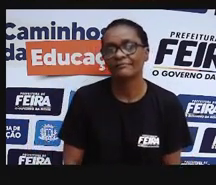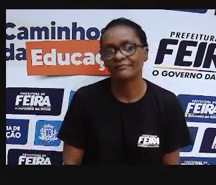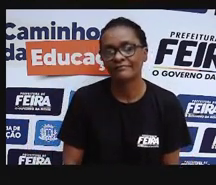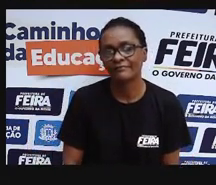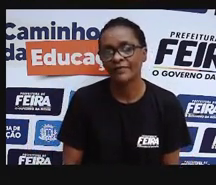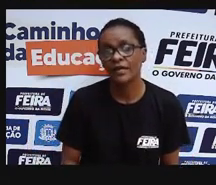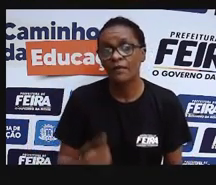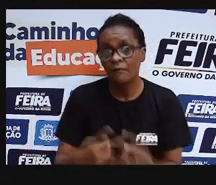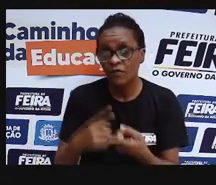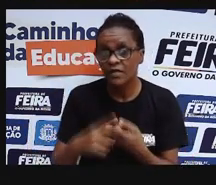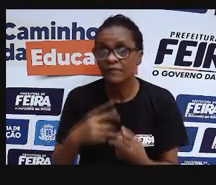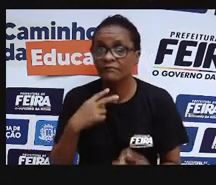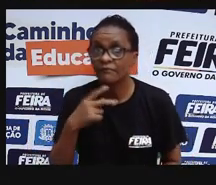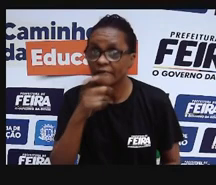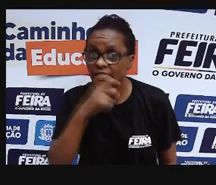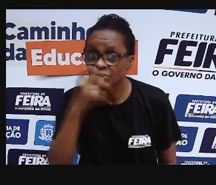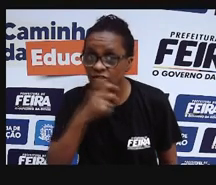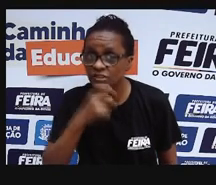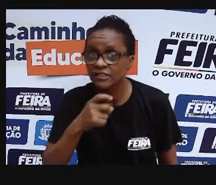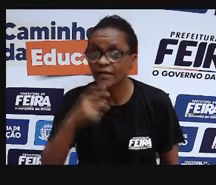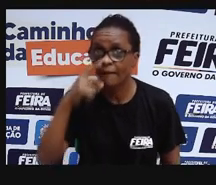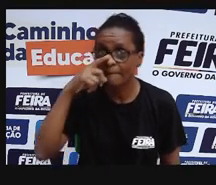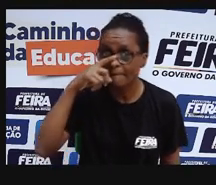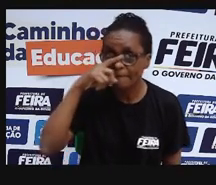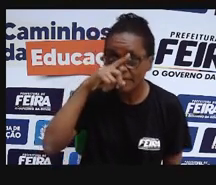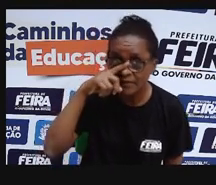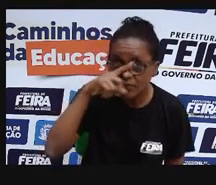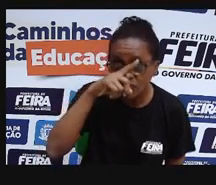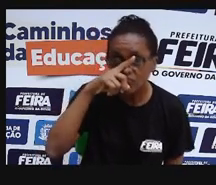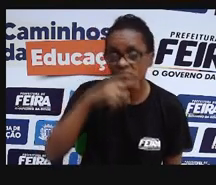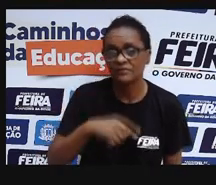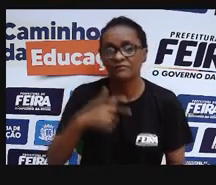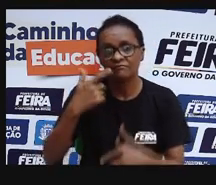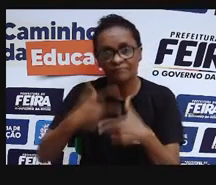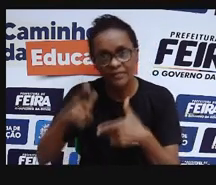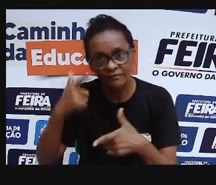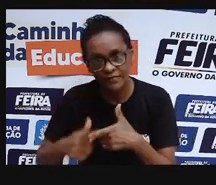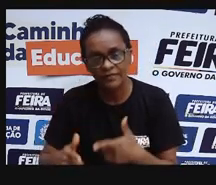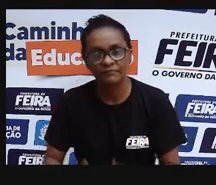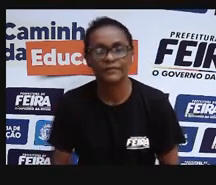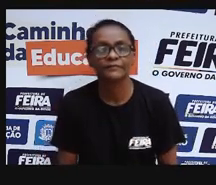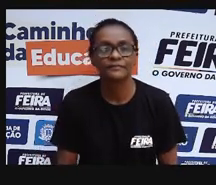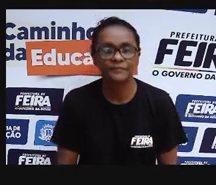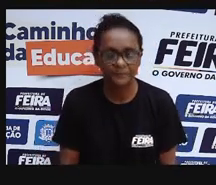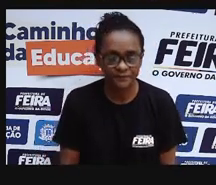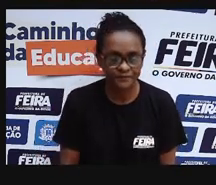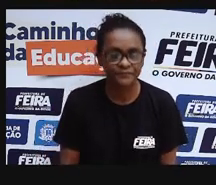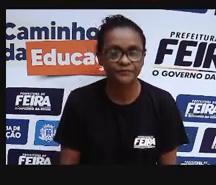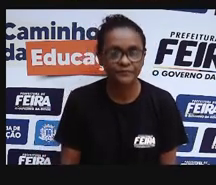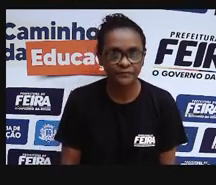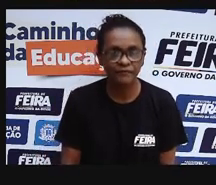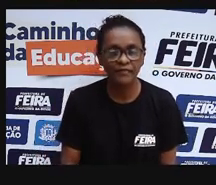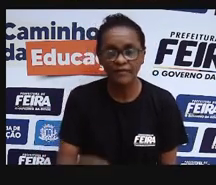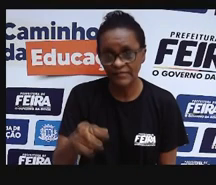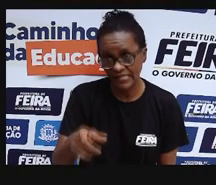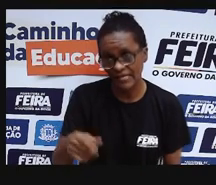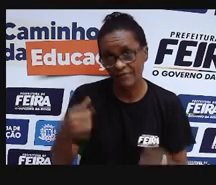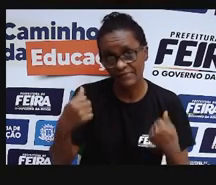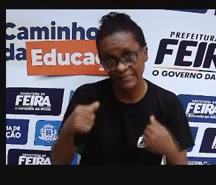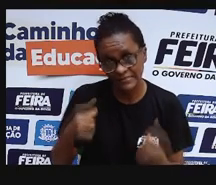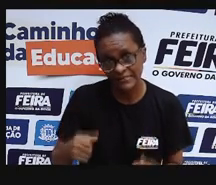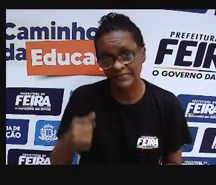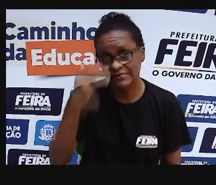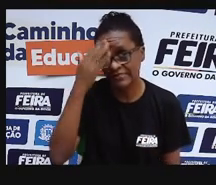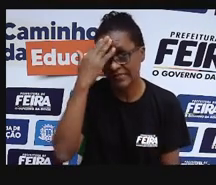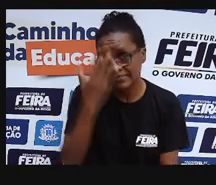confiáveis, né? conteúdos que são, foram retirados de locais que a gente tem certeza que não é uma fake